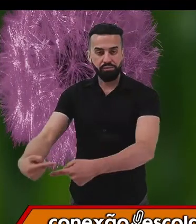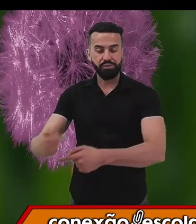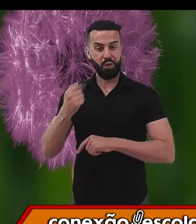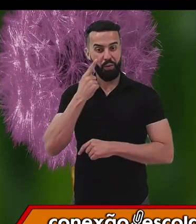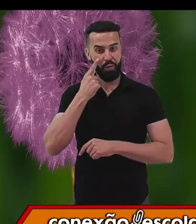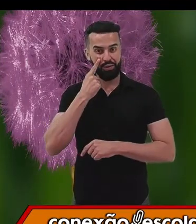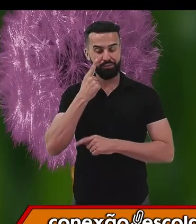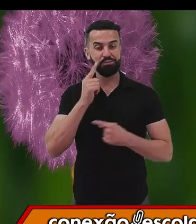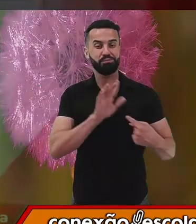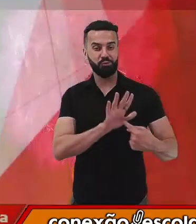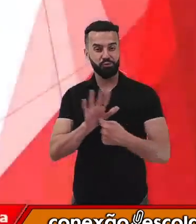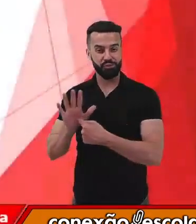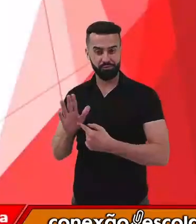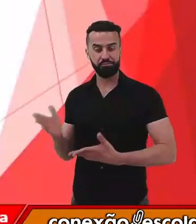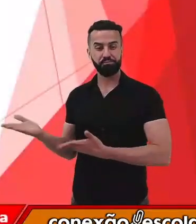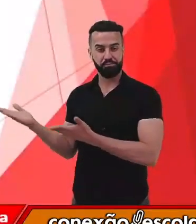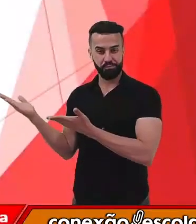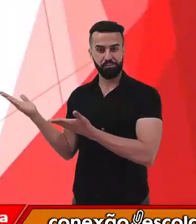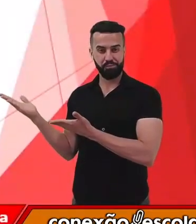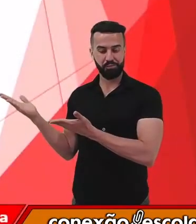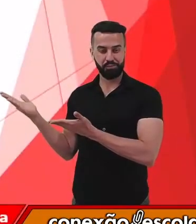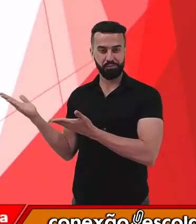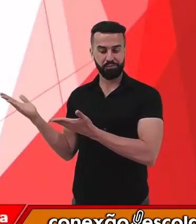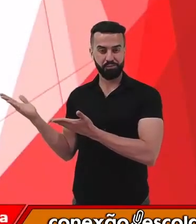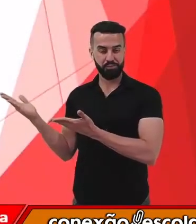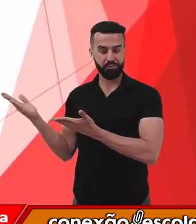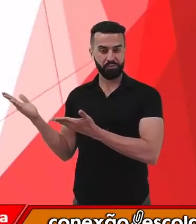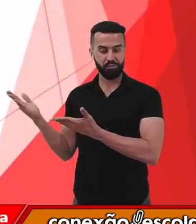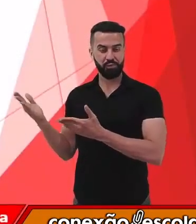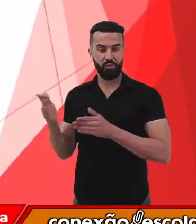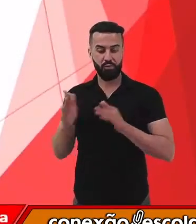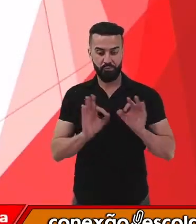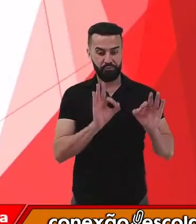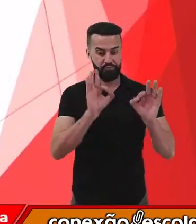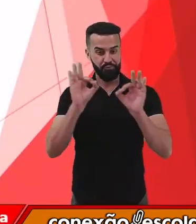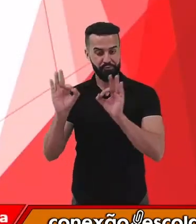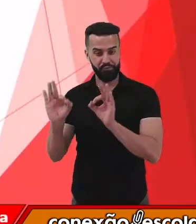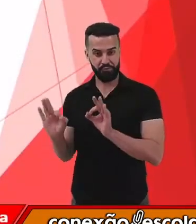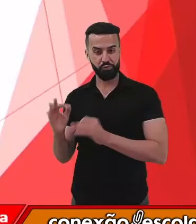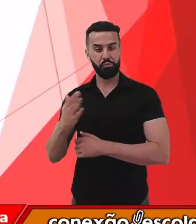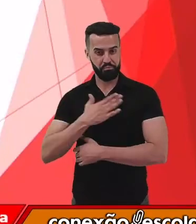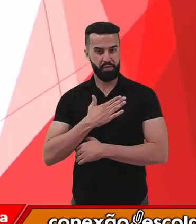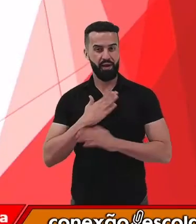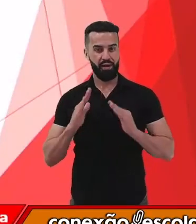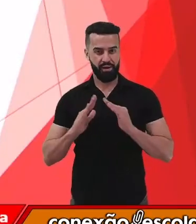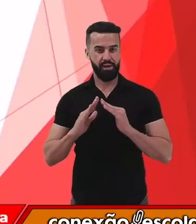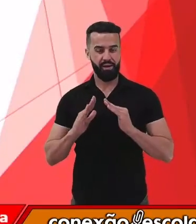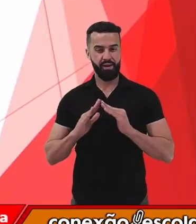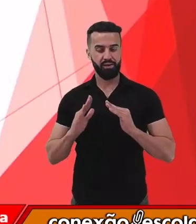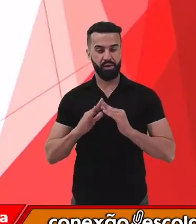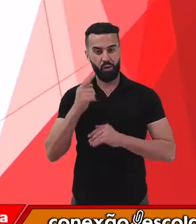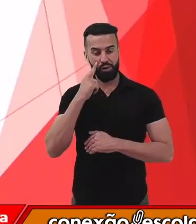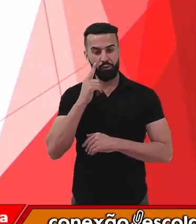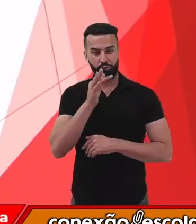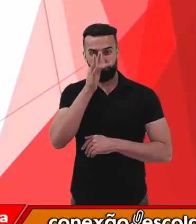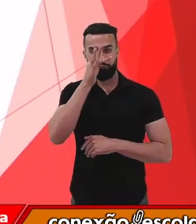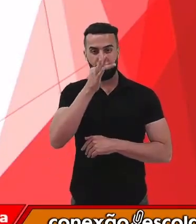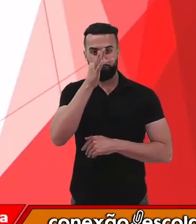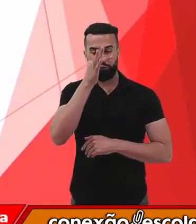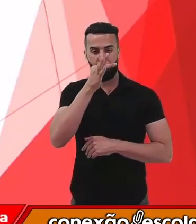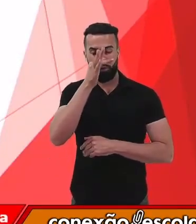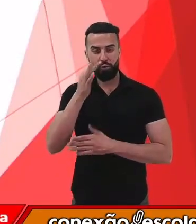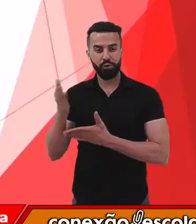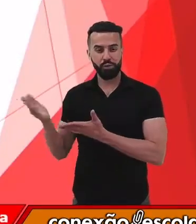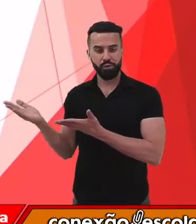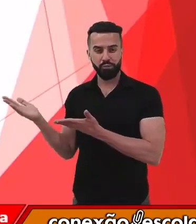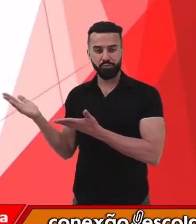mostrar aqui para você um vídeo lá do meu quintal, que mostra uma flor de uma